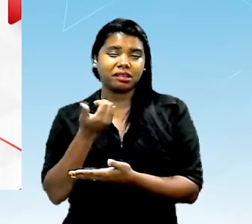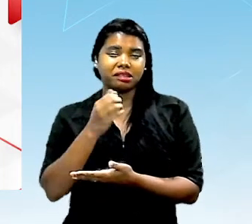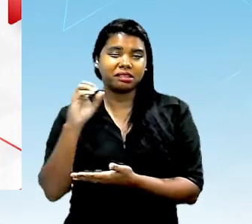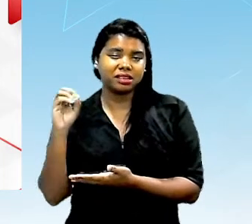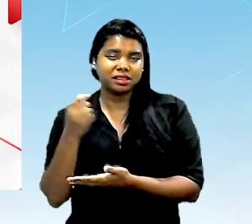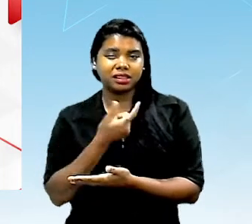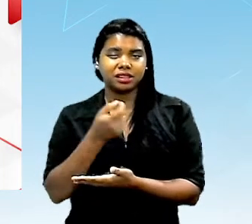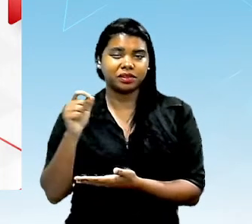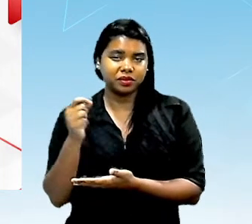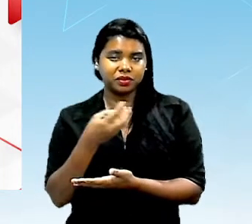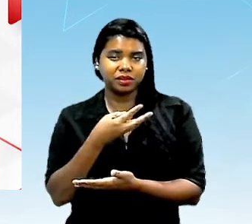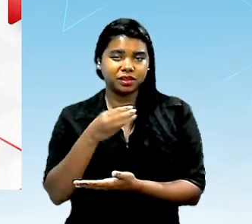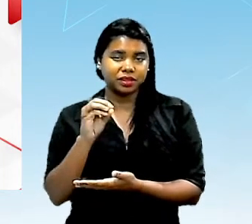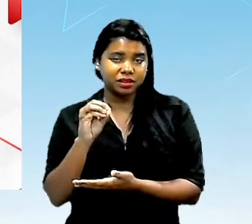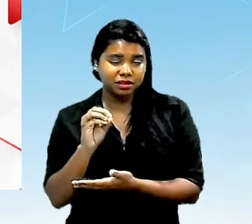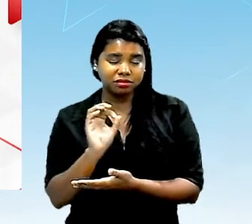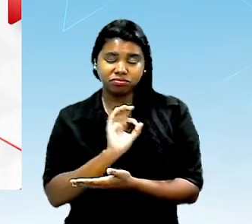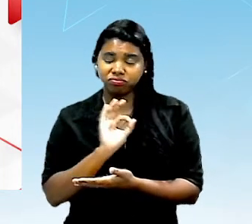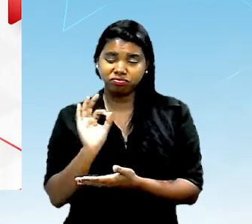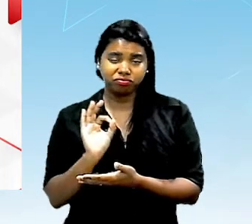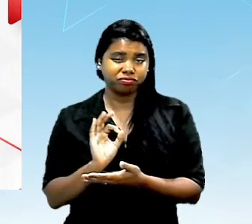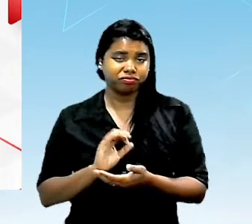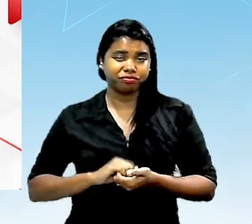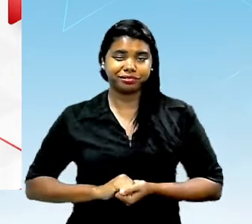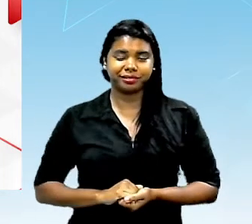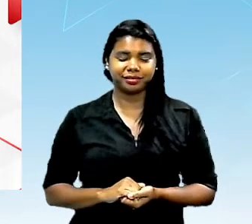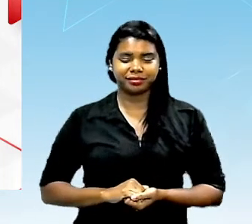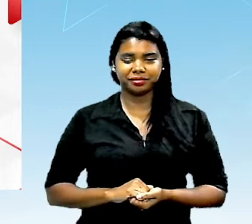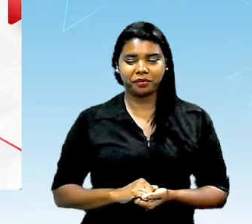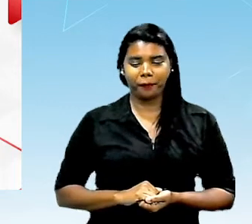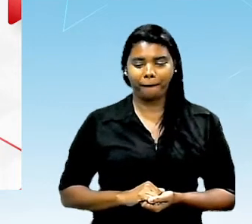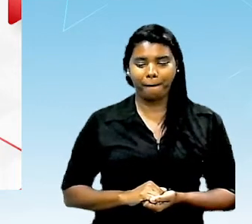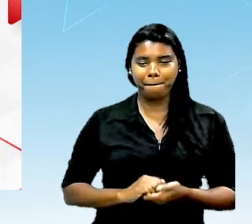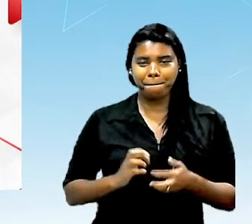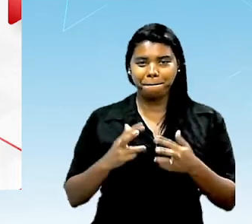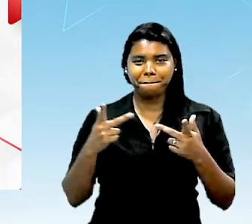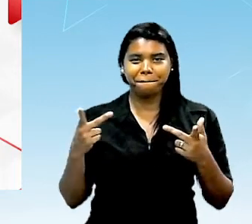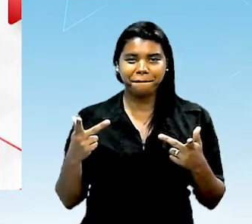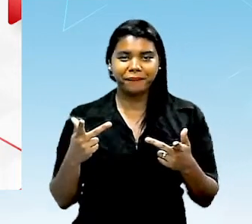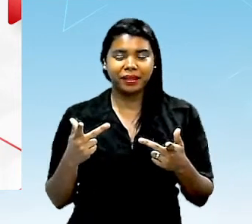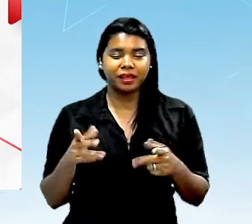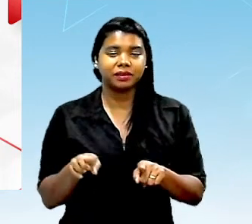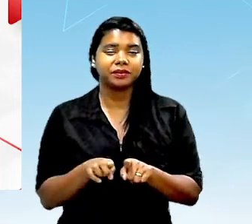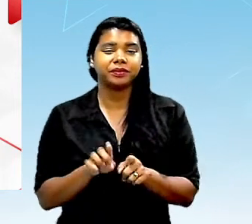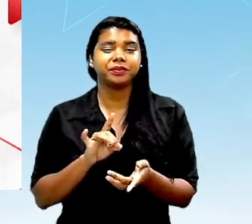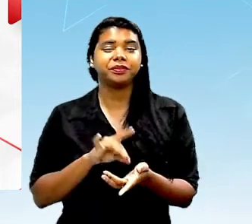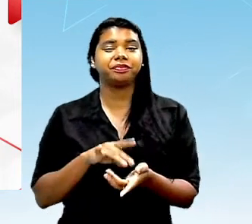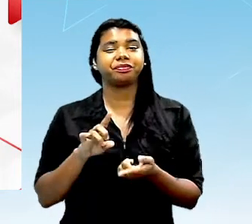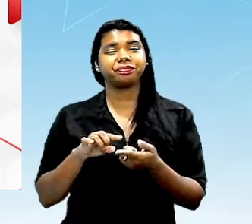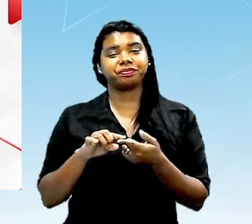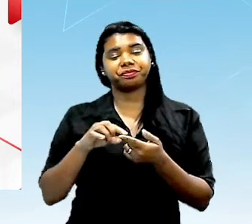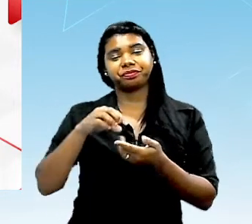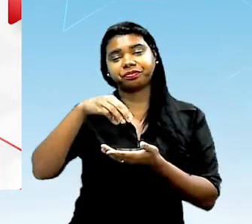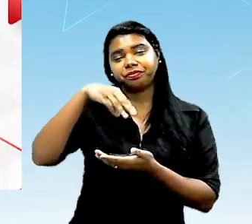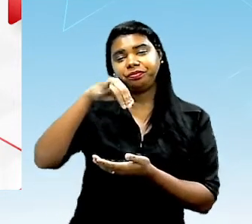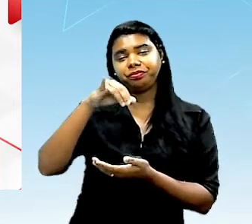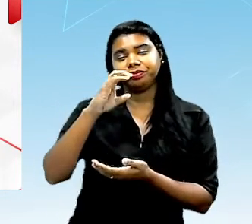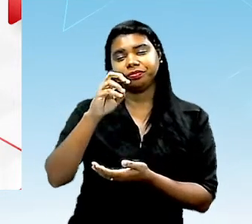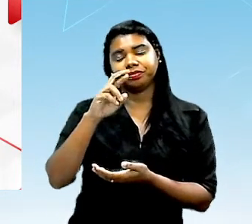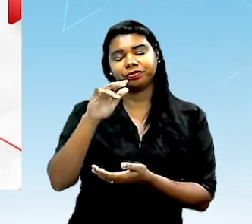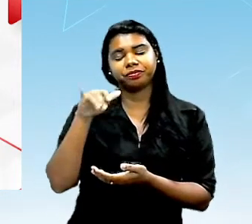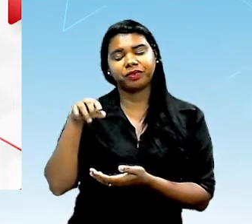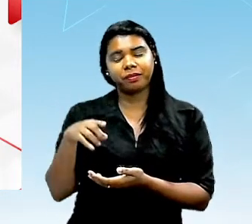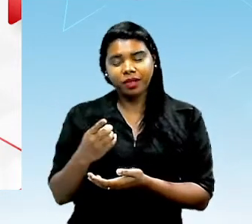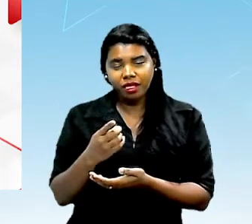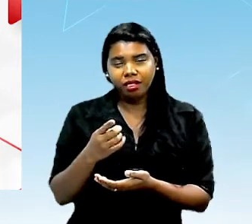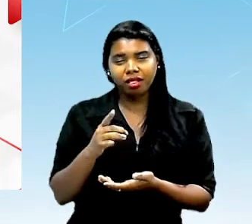300 miligramas são o suficiente para muitas substâncias algumas vitaminas, microgramas então milhões